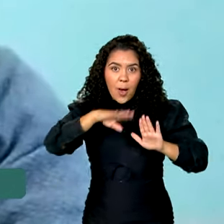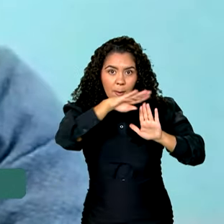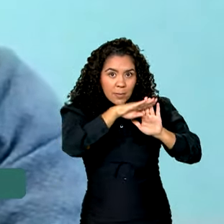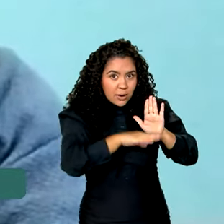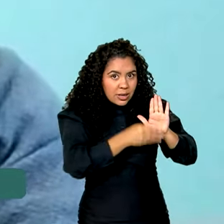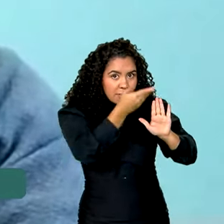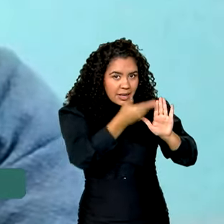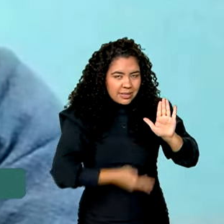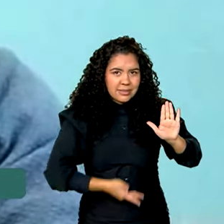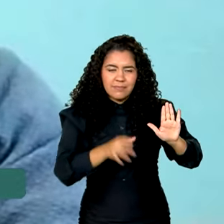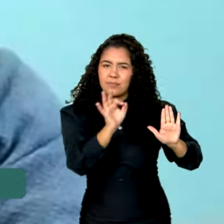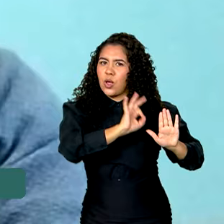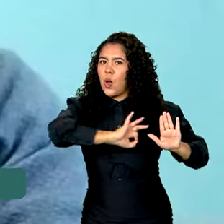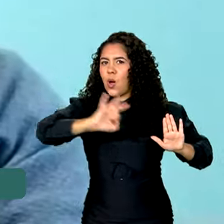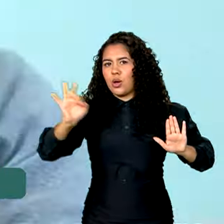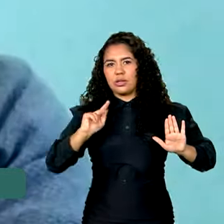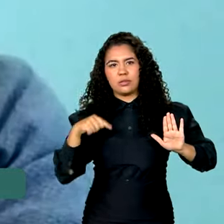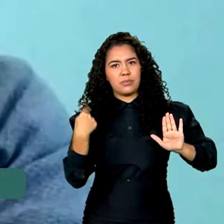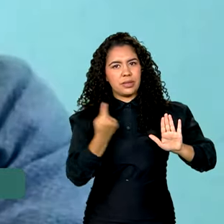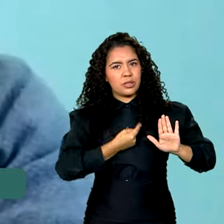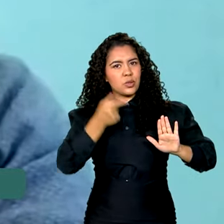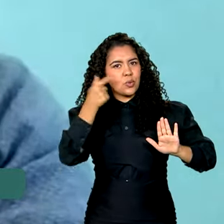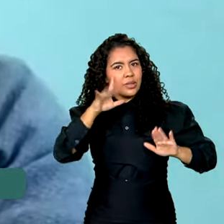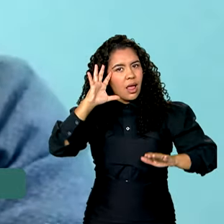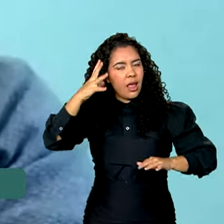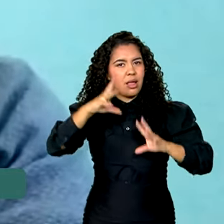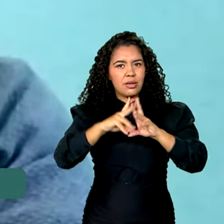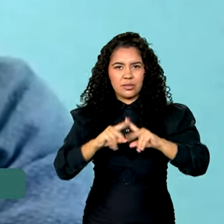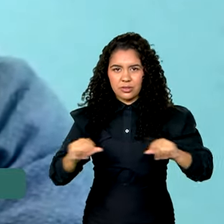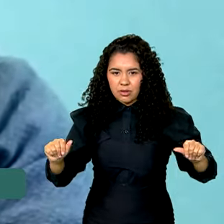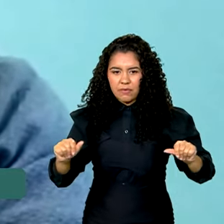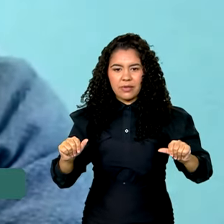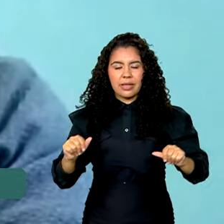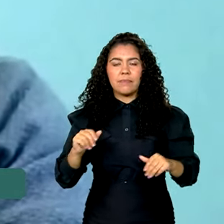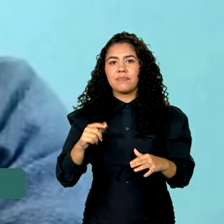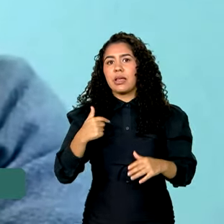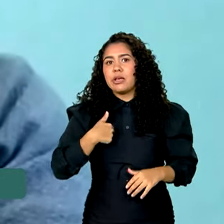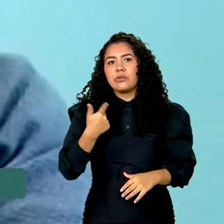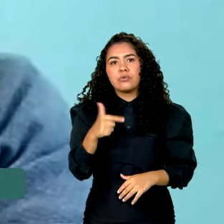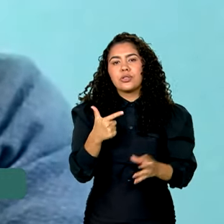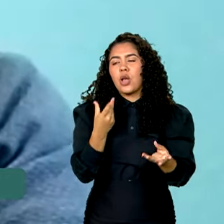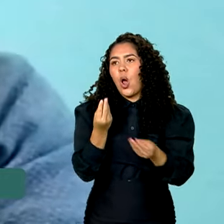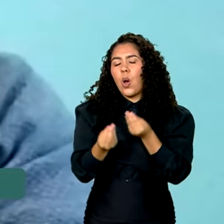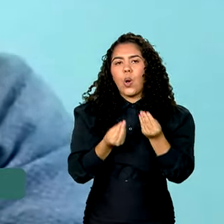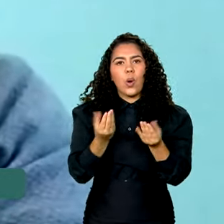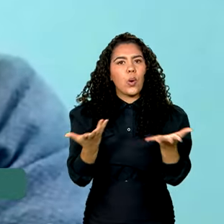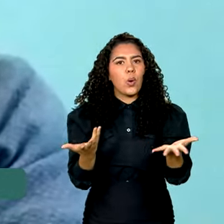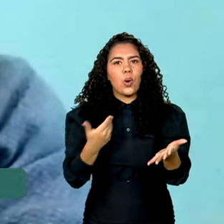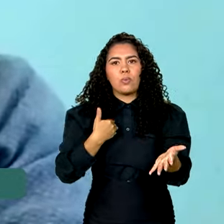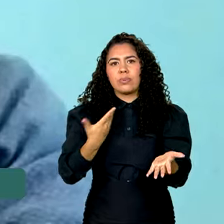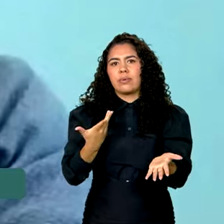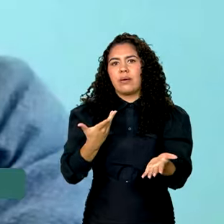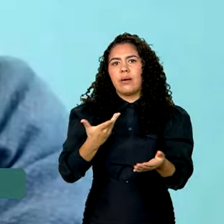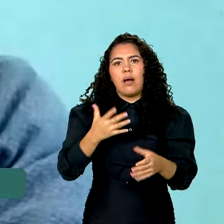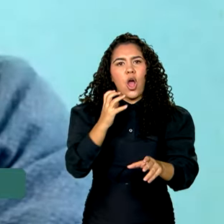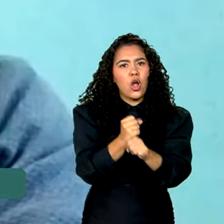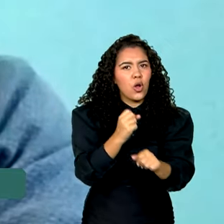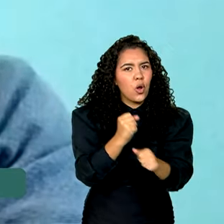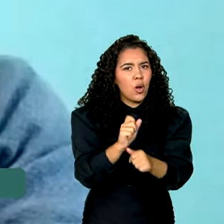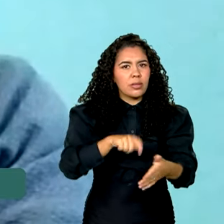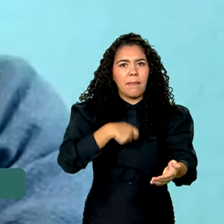ser uma boa para a gente regularizar isso aí. Eu não teria mais assim como assumir contas, jogar